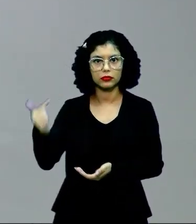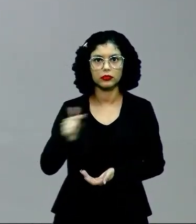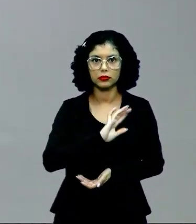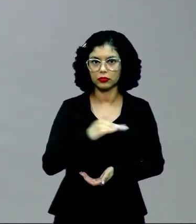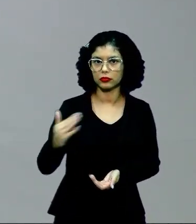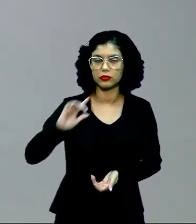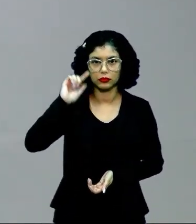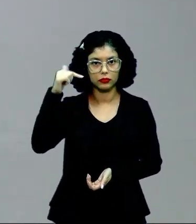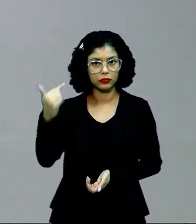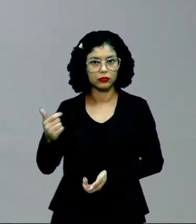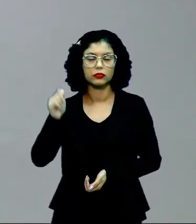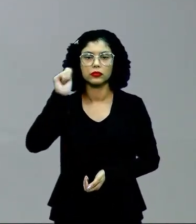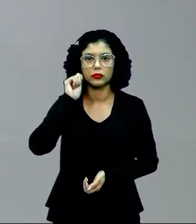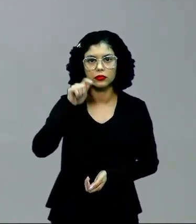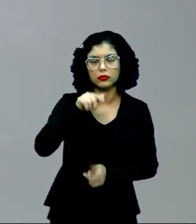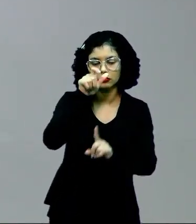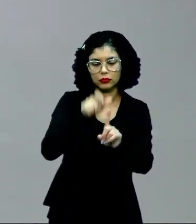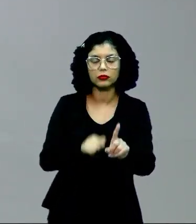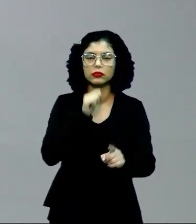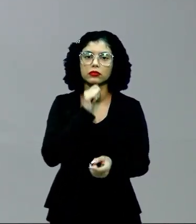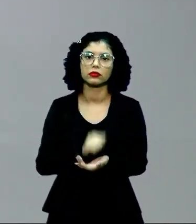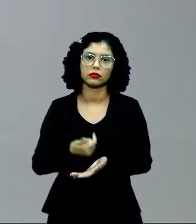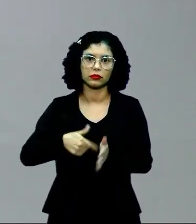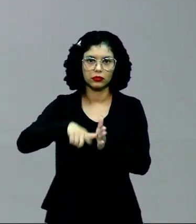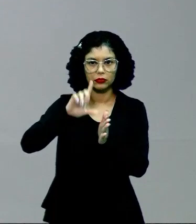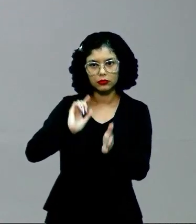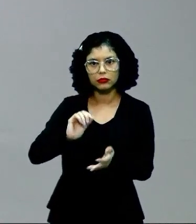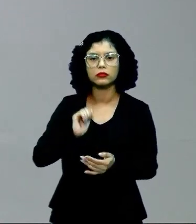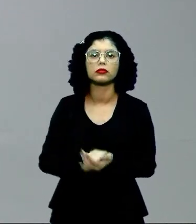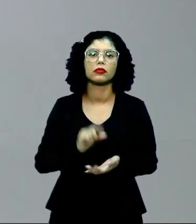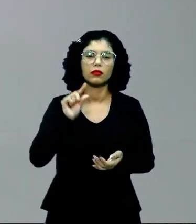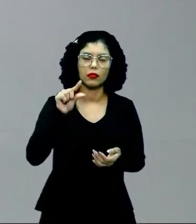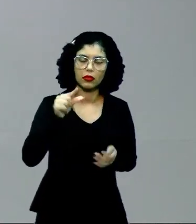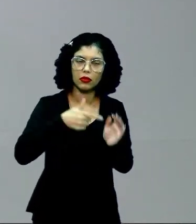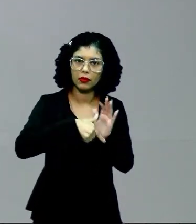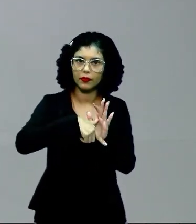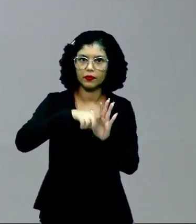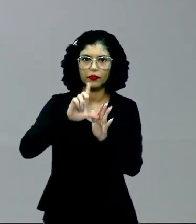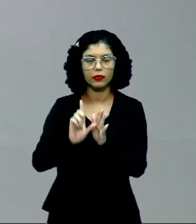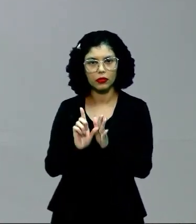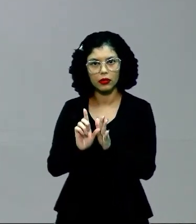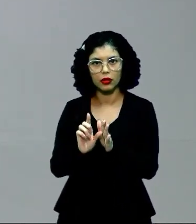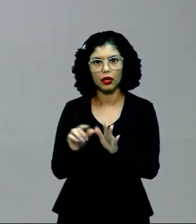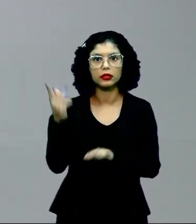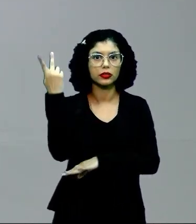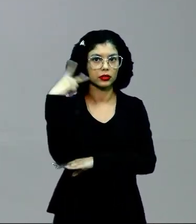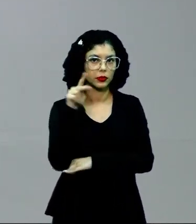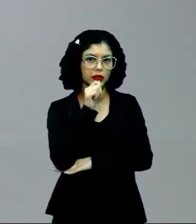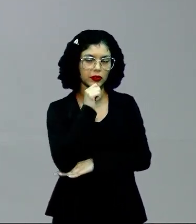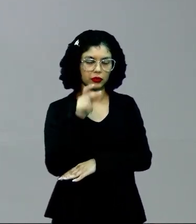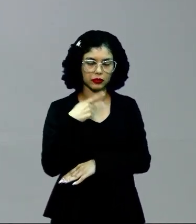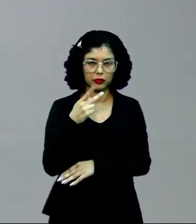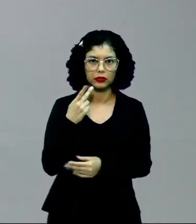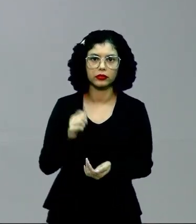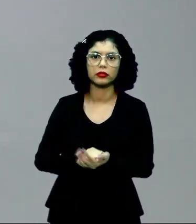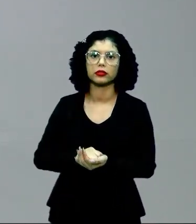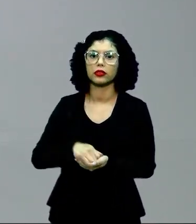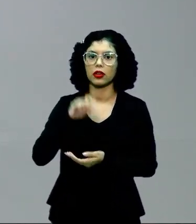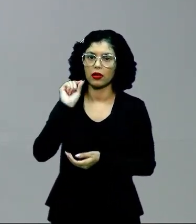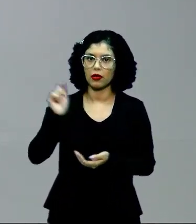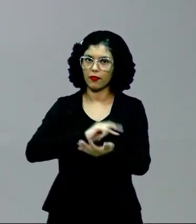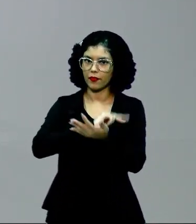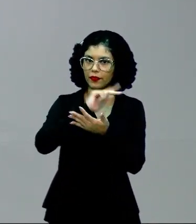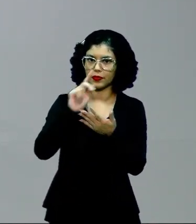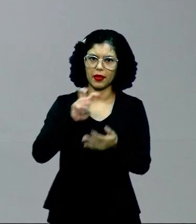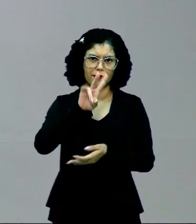enquanto outros autores da sua época, ou um pouco antes desse período que eu citei, falavam sobre